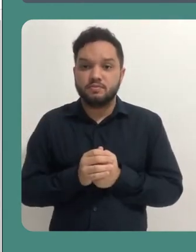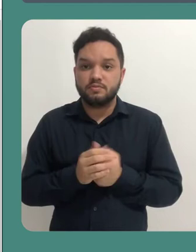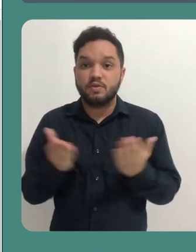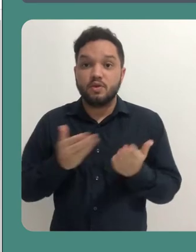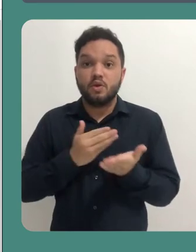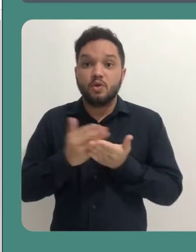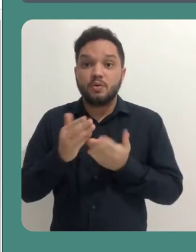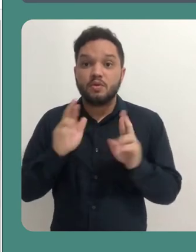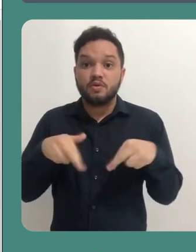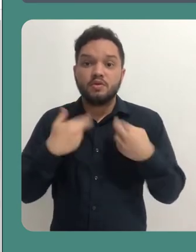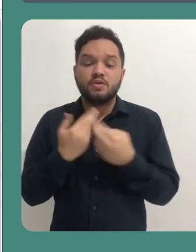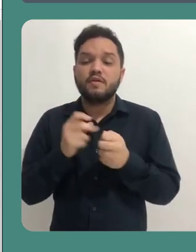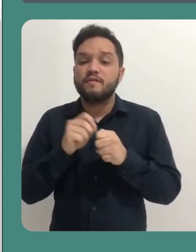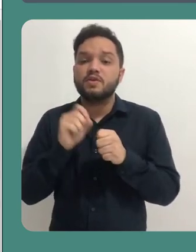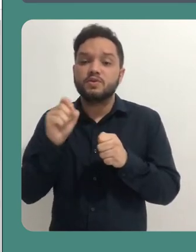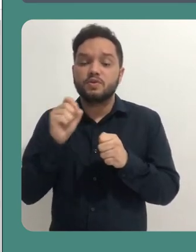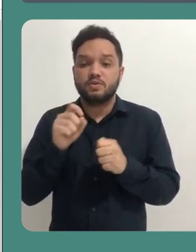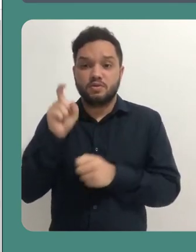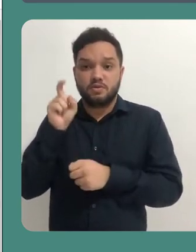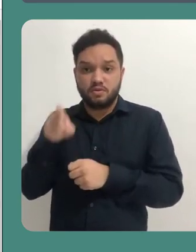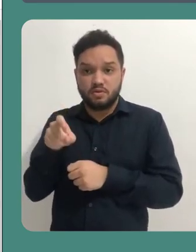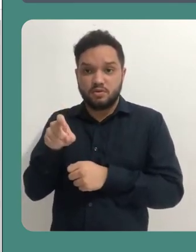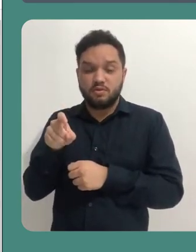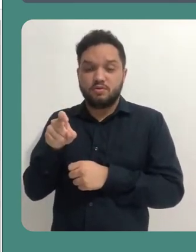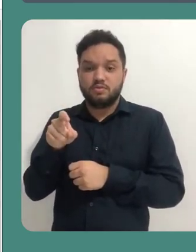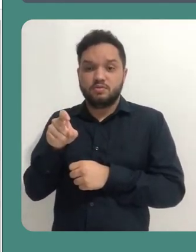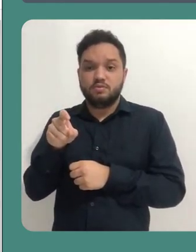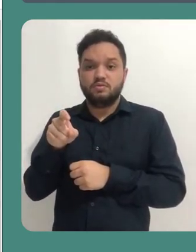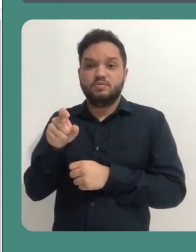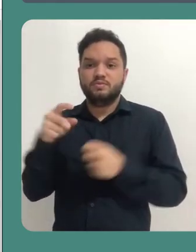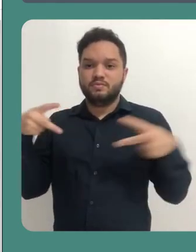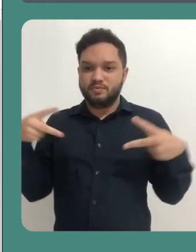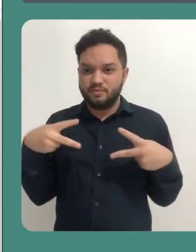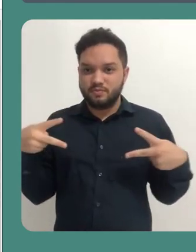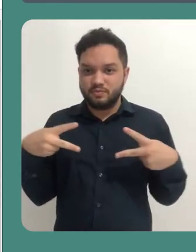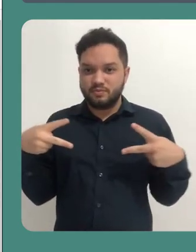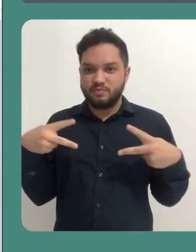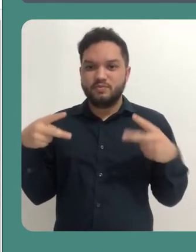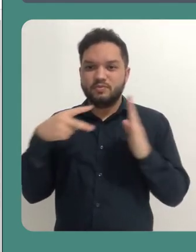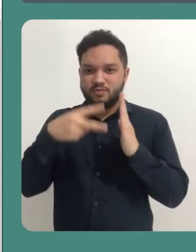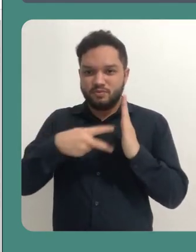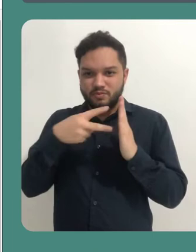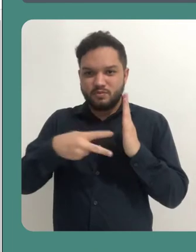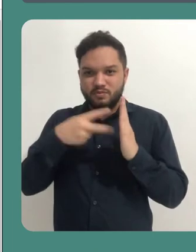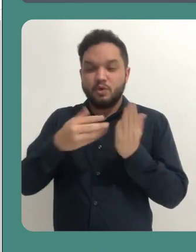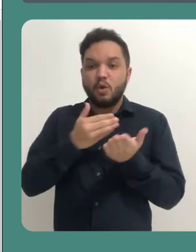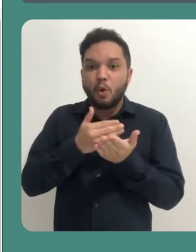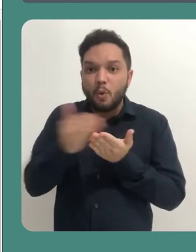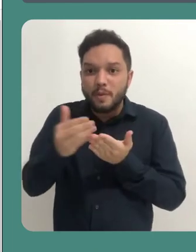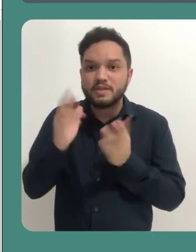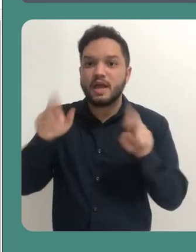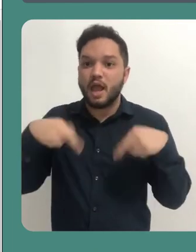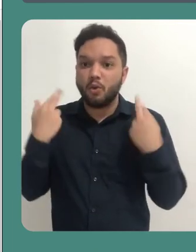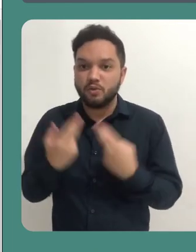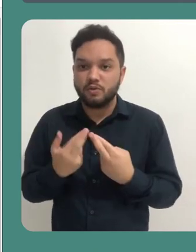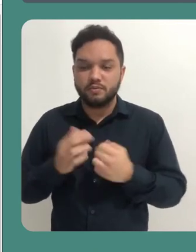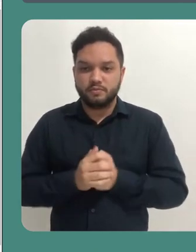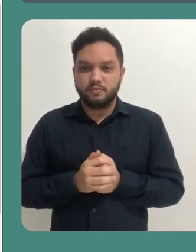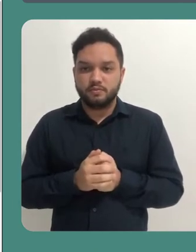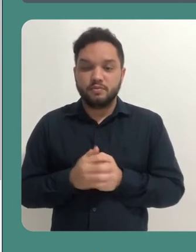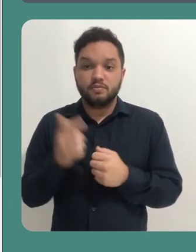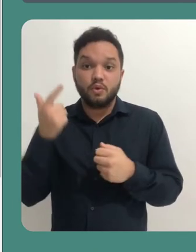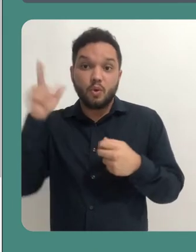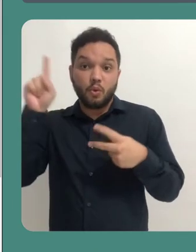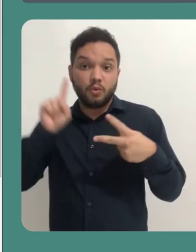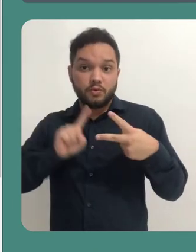E para começar essa reunião, basta você clicar nesse link aqui, nesse ícone, começar uma reunião.